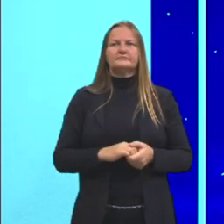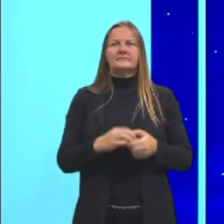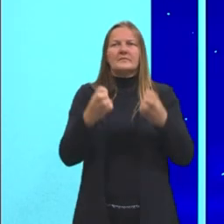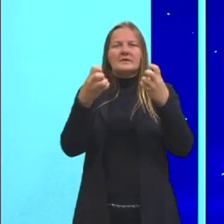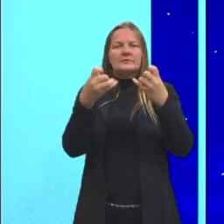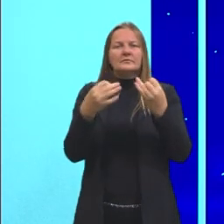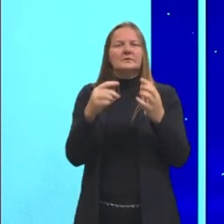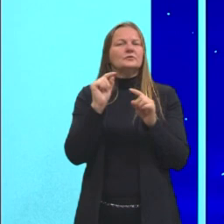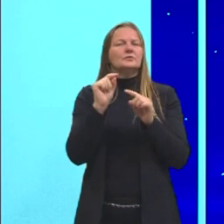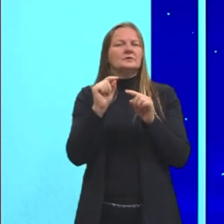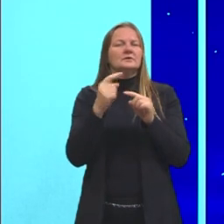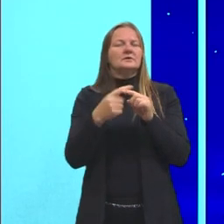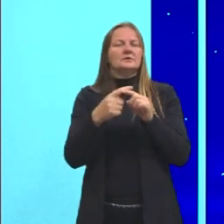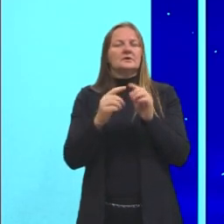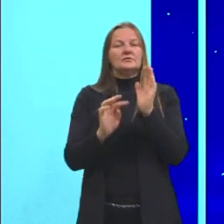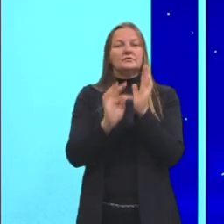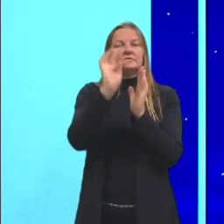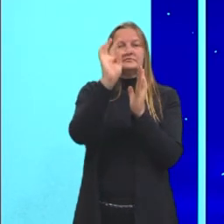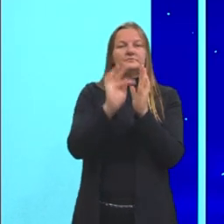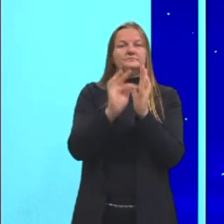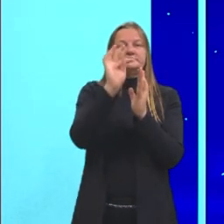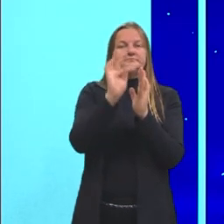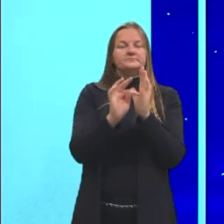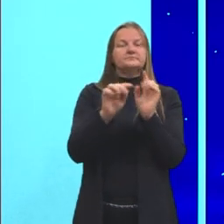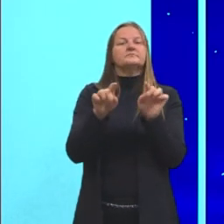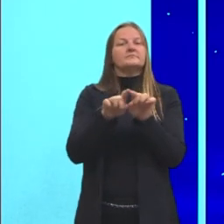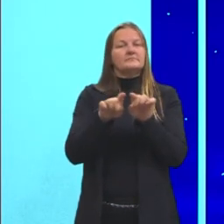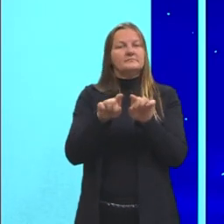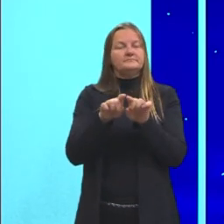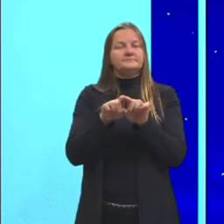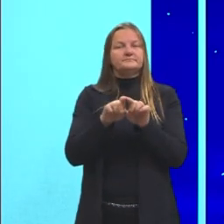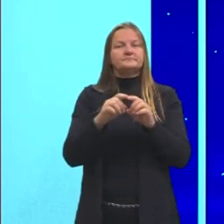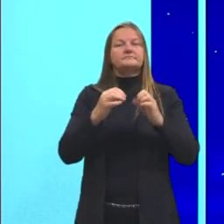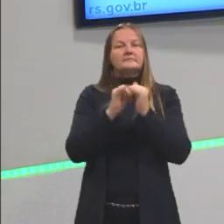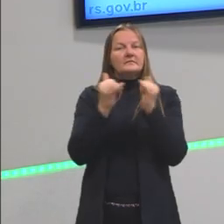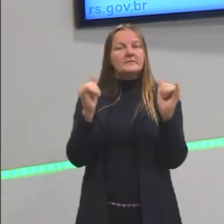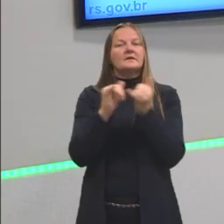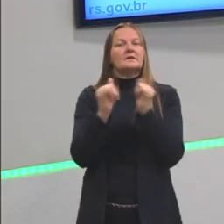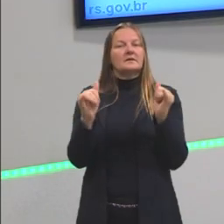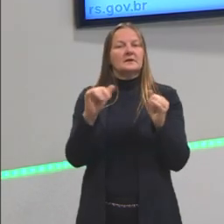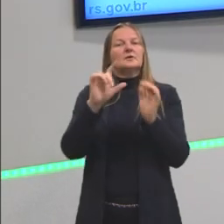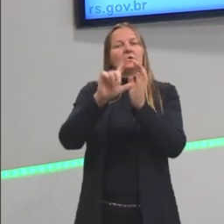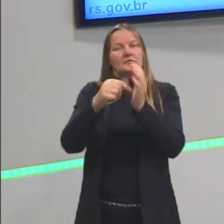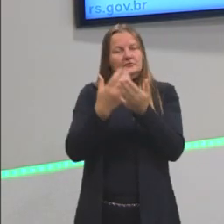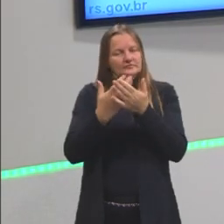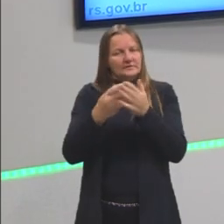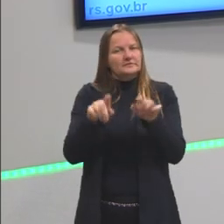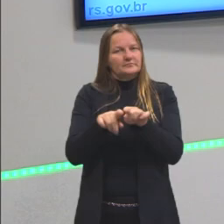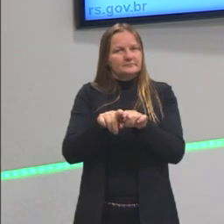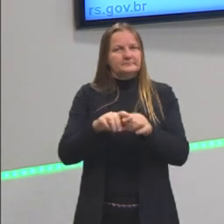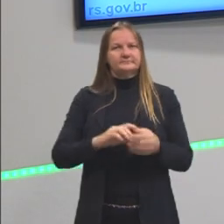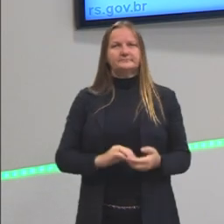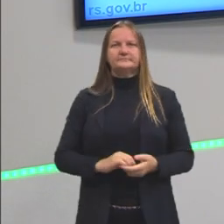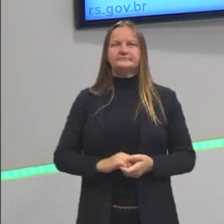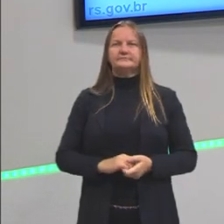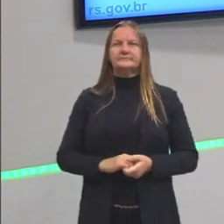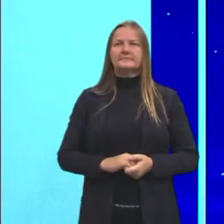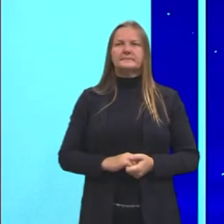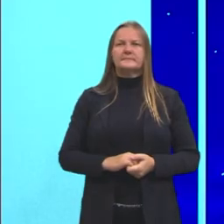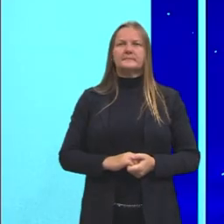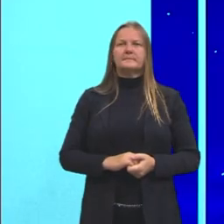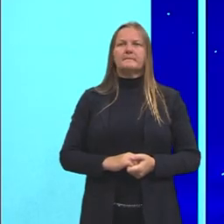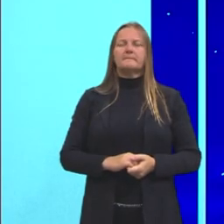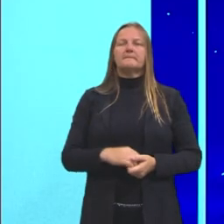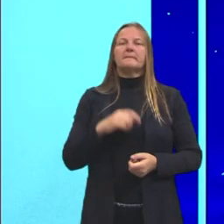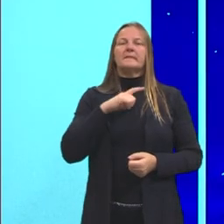alguns fenômenos térmicos e também elétricos, que a gente vai ver mais adiante. Aqui a gente